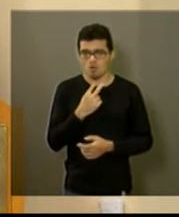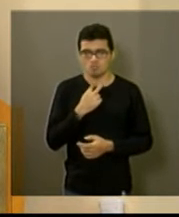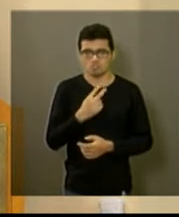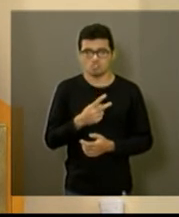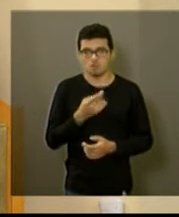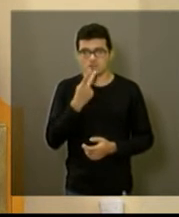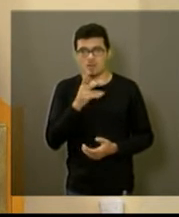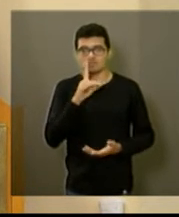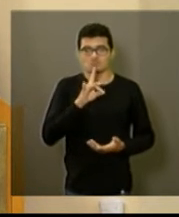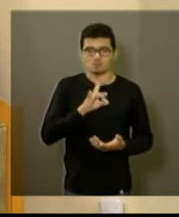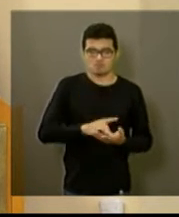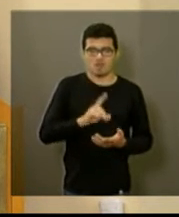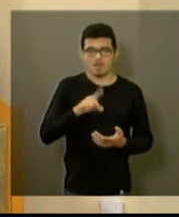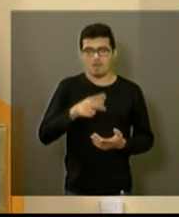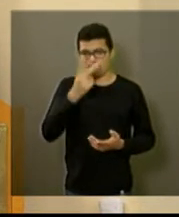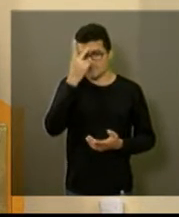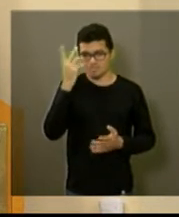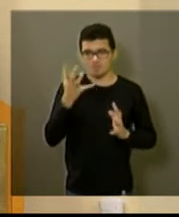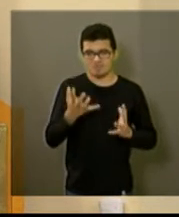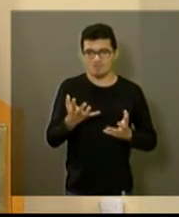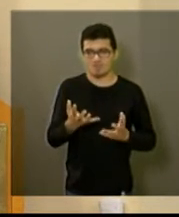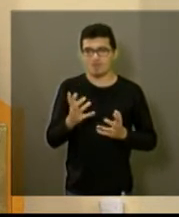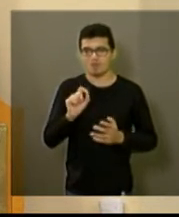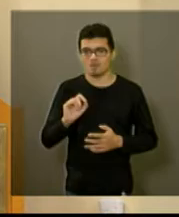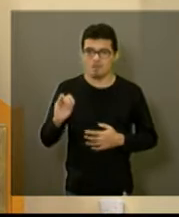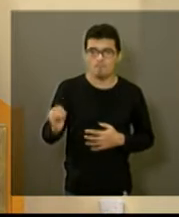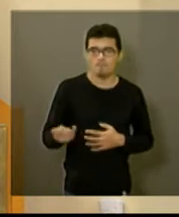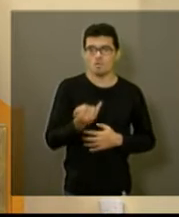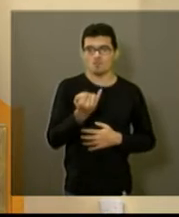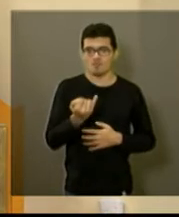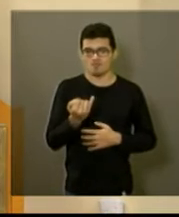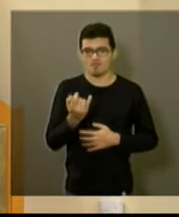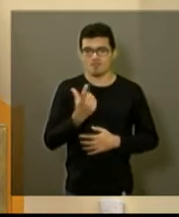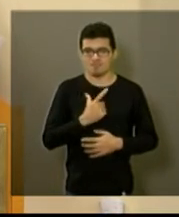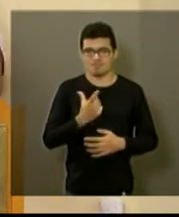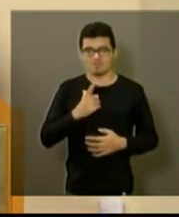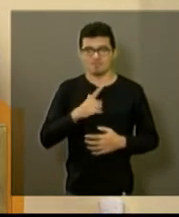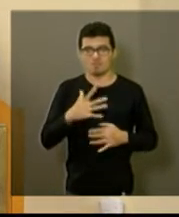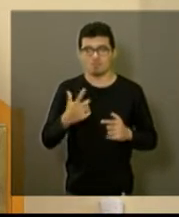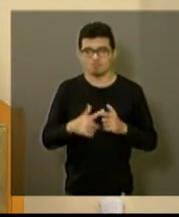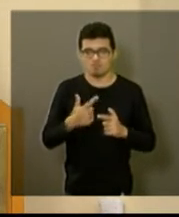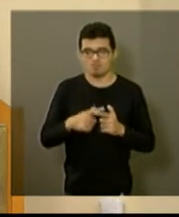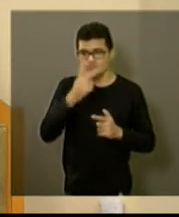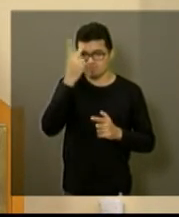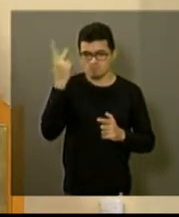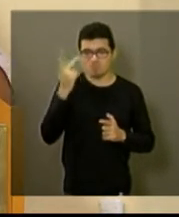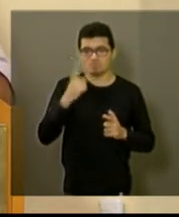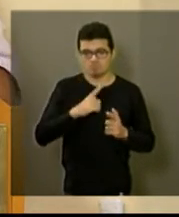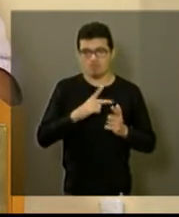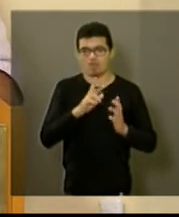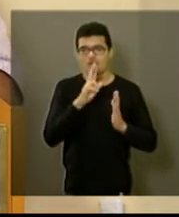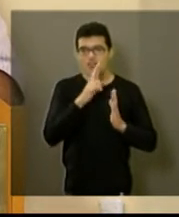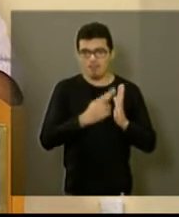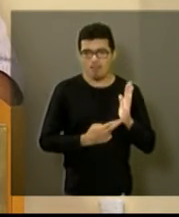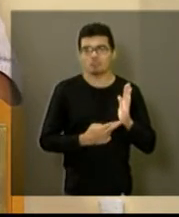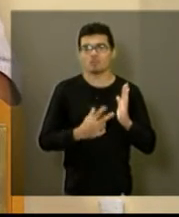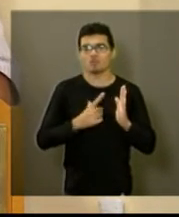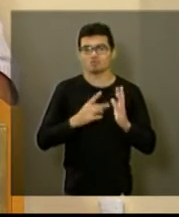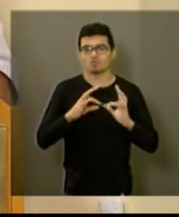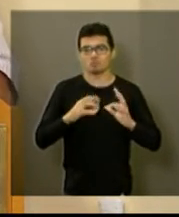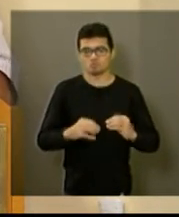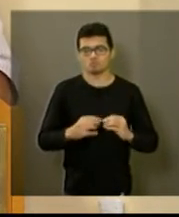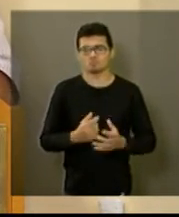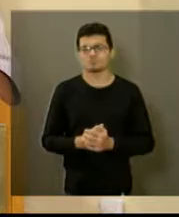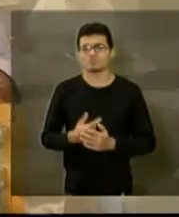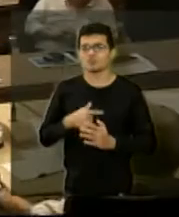que há pessoas que querem aproveitar de alguma oportunidade, porque todos, inclusive, temos relatório, tudo o que foi apresentado. Eu te